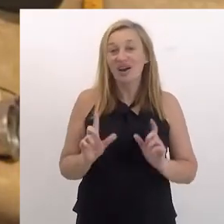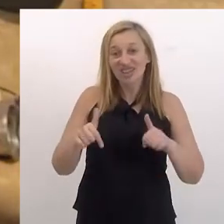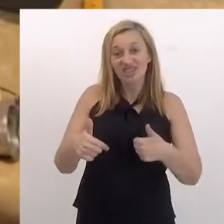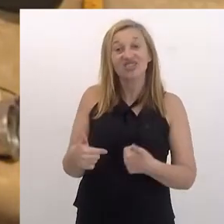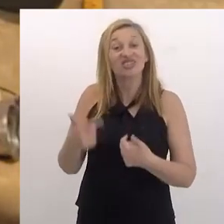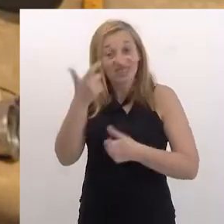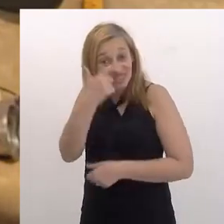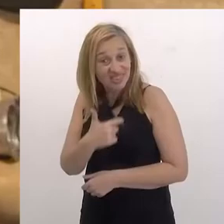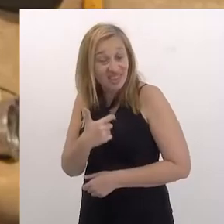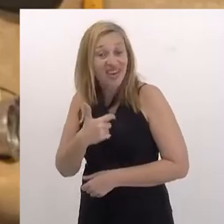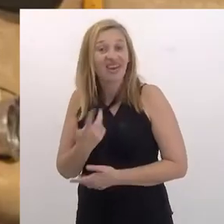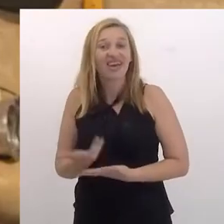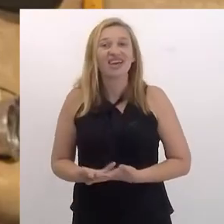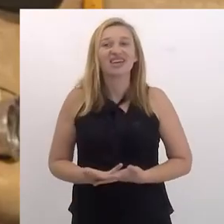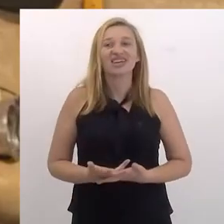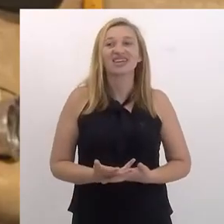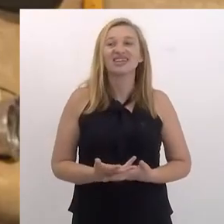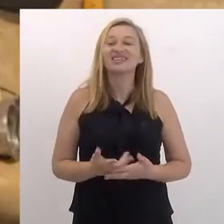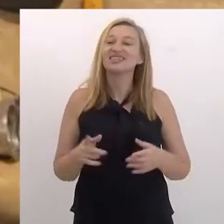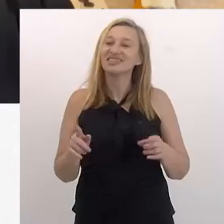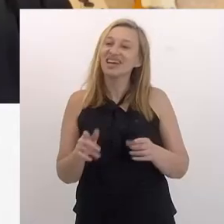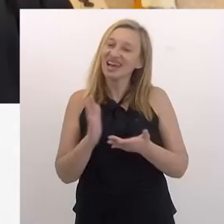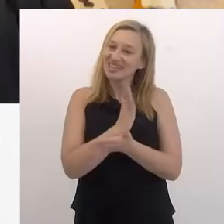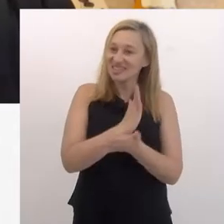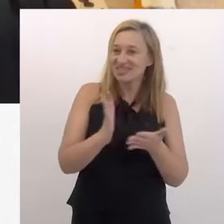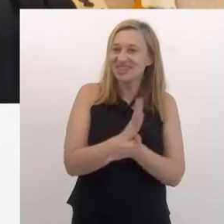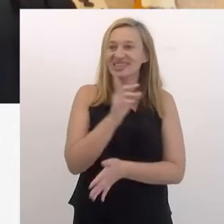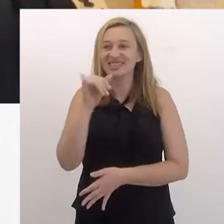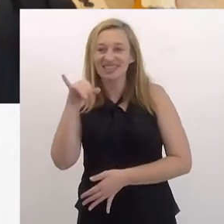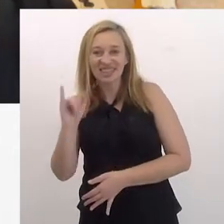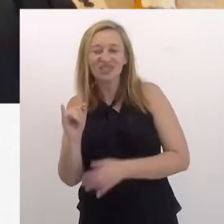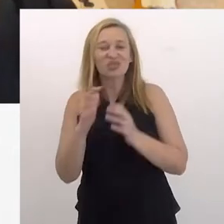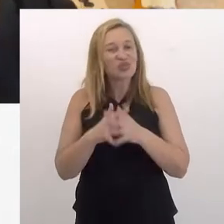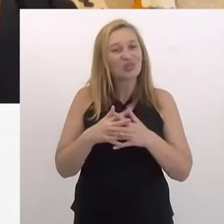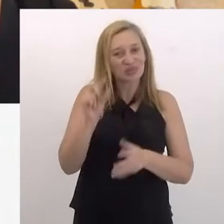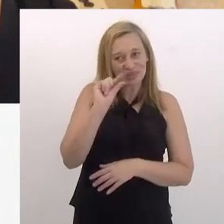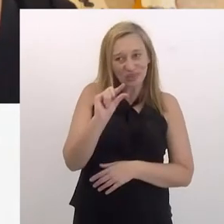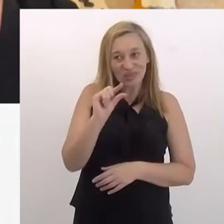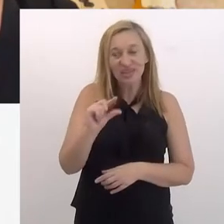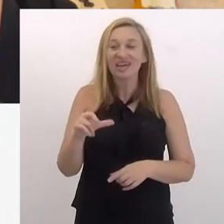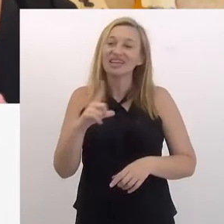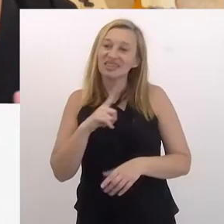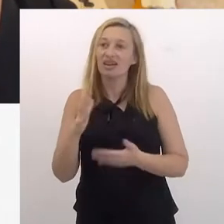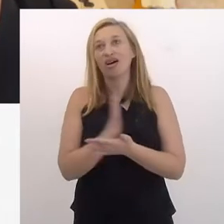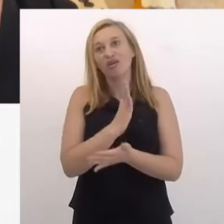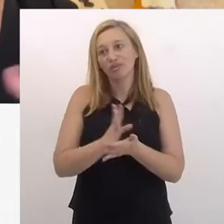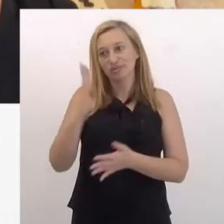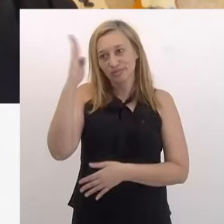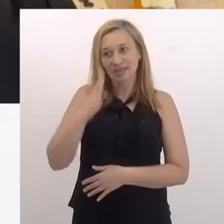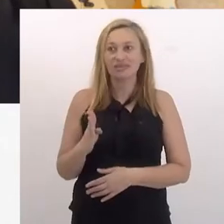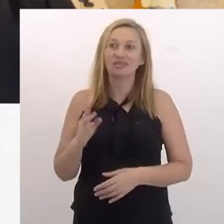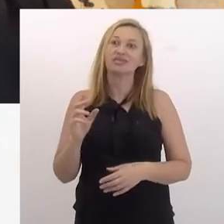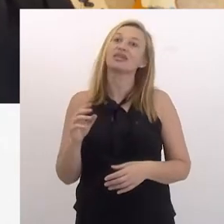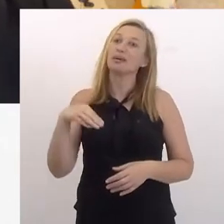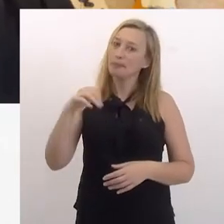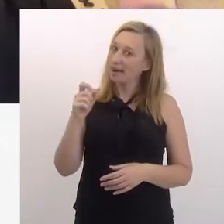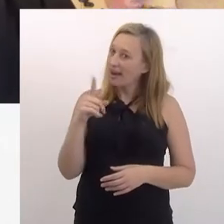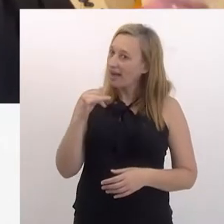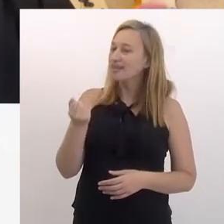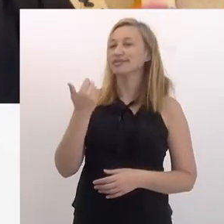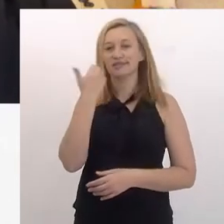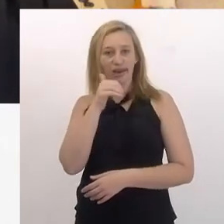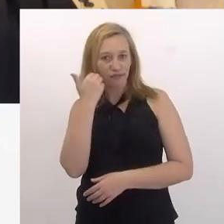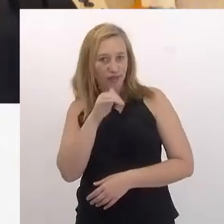do nosso jeito de ser, que eu acho que... E, ao mesmo tempo, às vezes, Dani, confunde um pouco, porque tem uns brasileiros meio